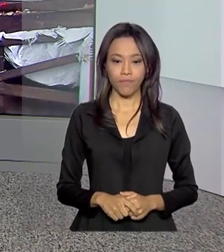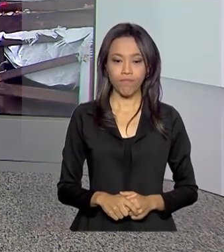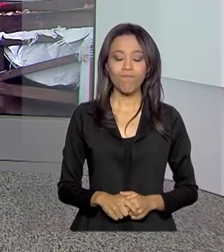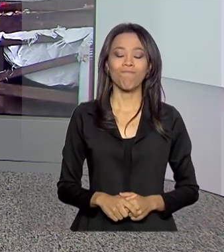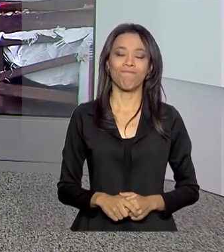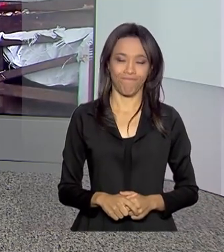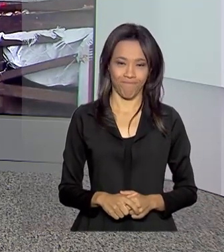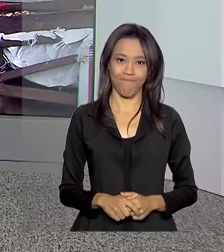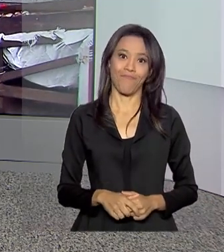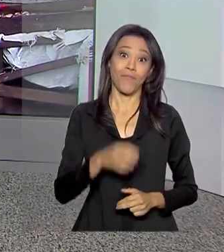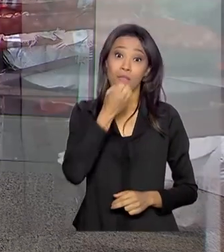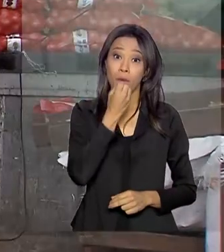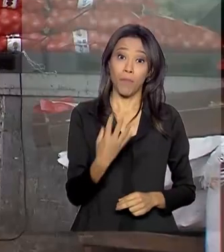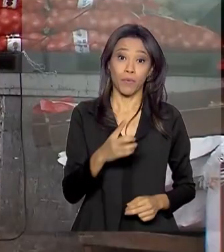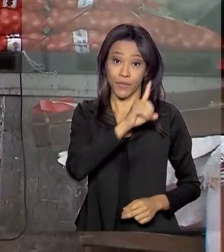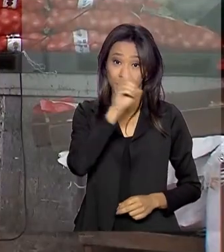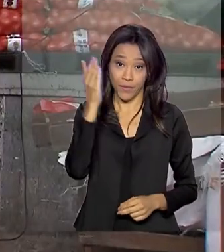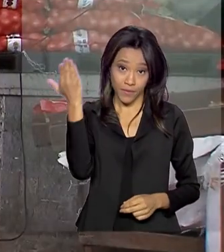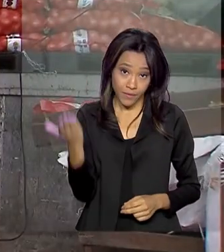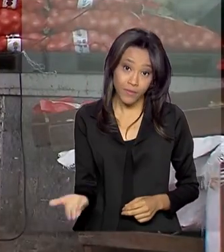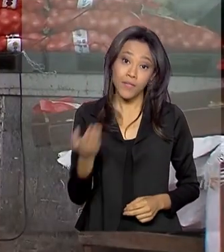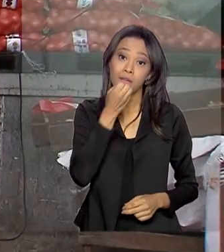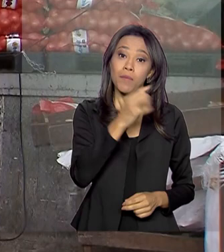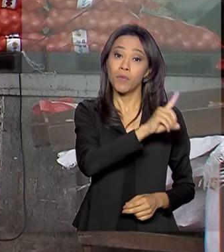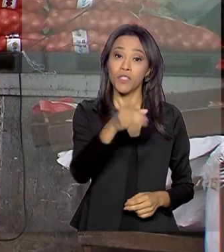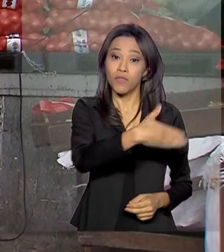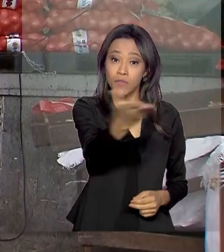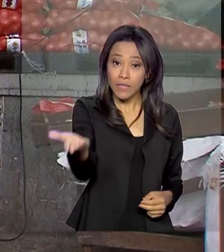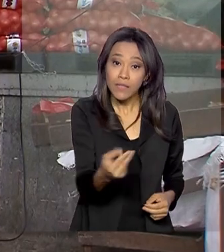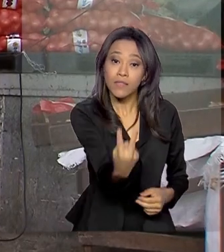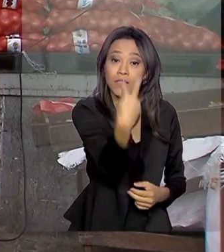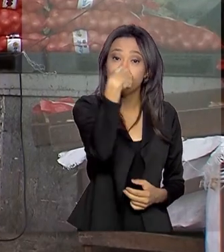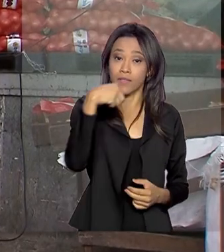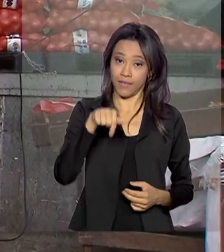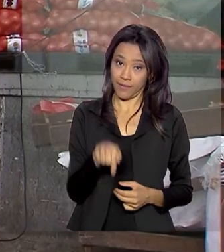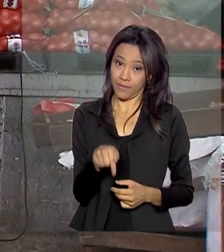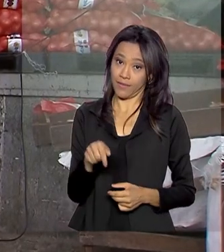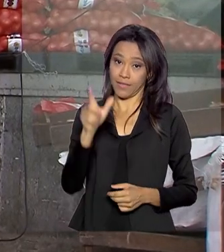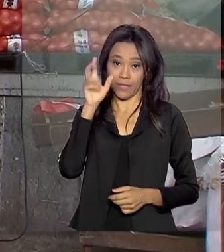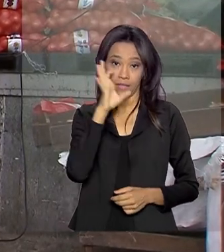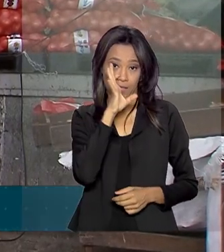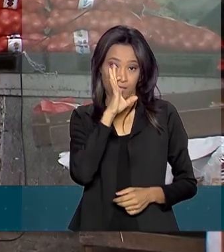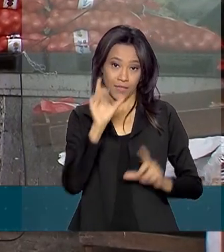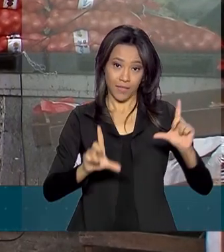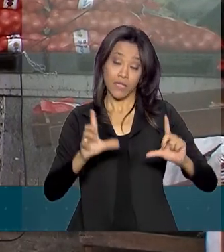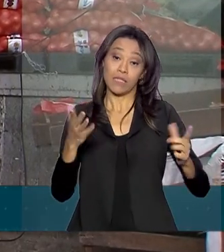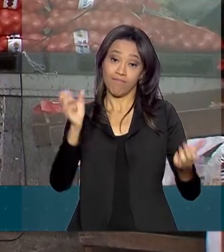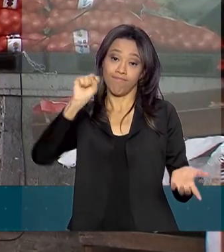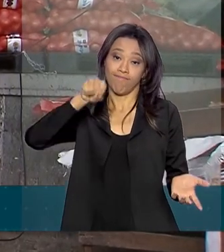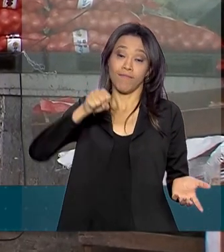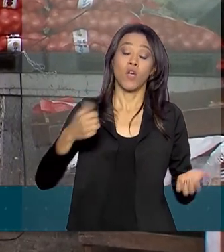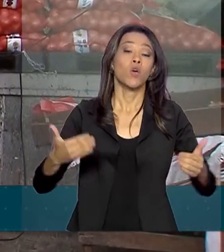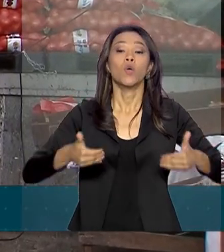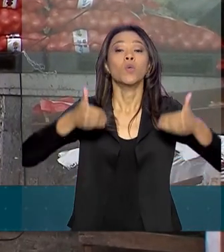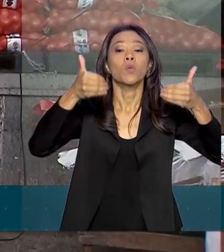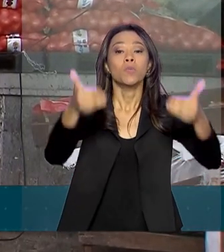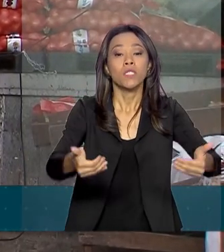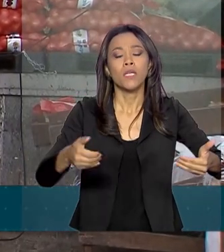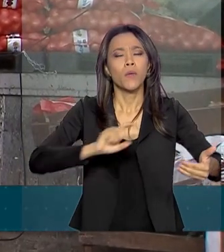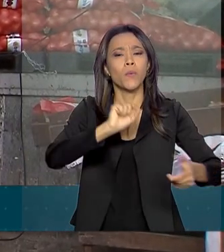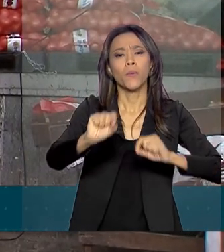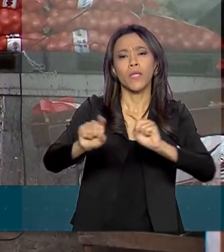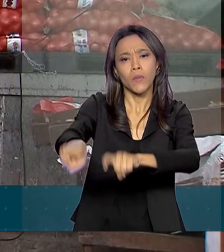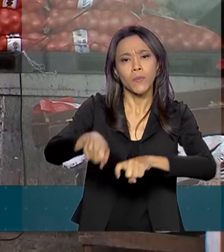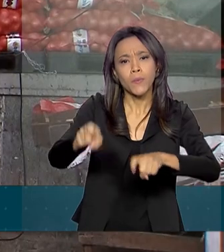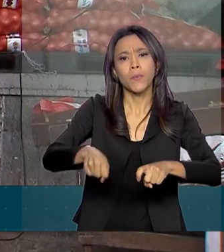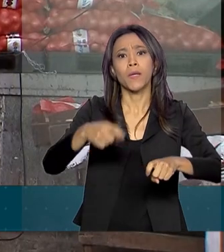Bom dia, Renata. Bom dia a você que acompanha o Brasil em dia. É isso mesmo. O Ministério da Agricultura tem se empenhado em abrir novos mercados para